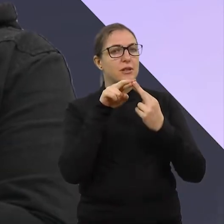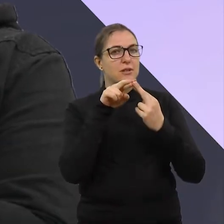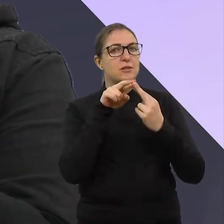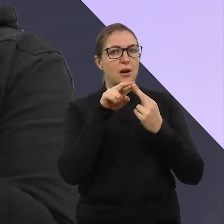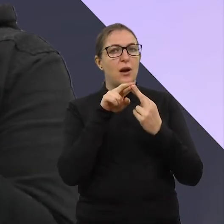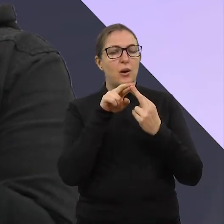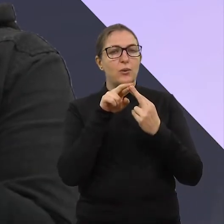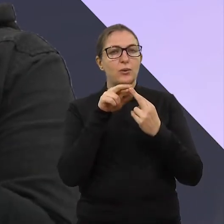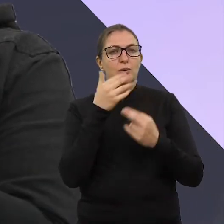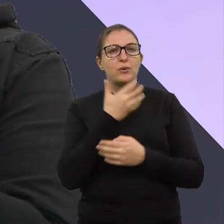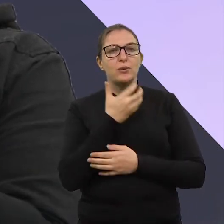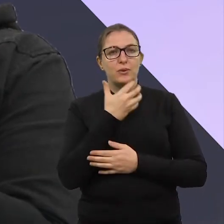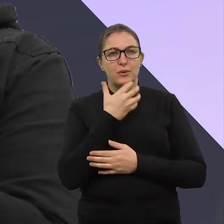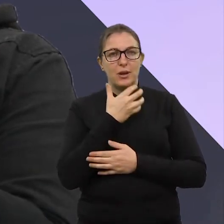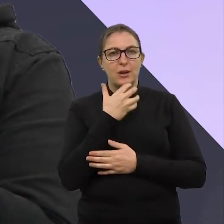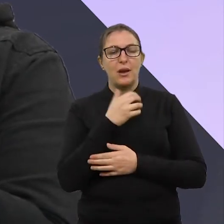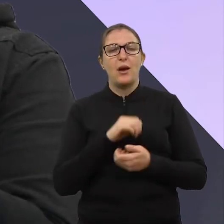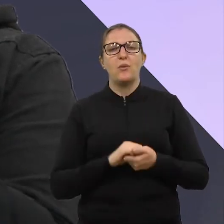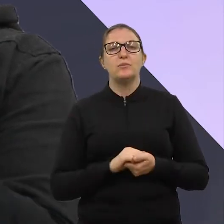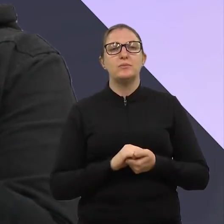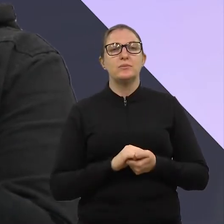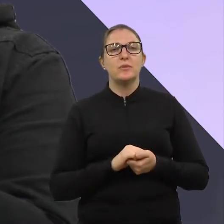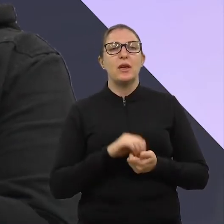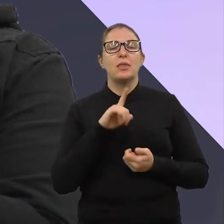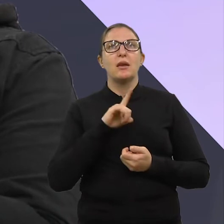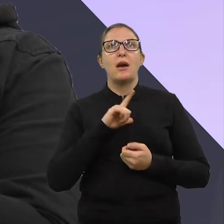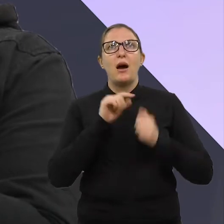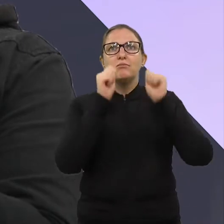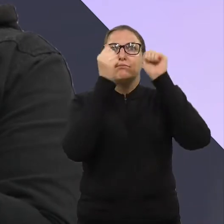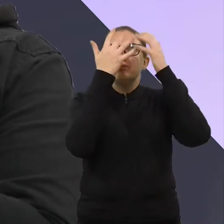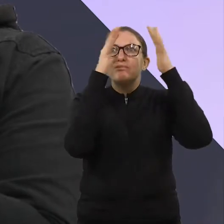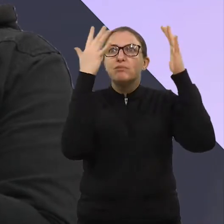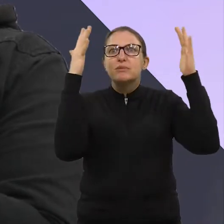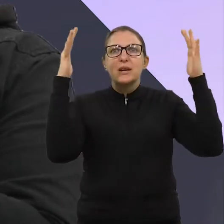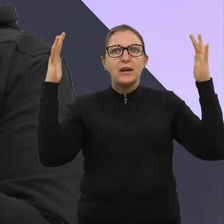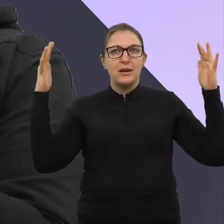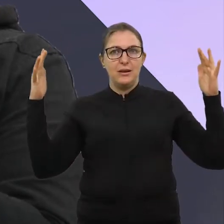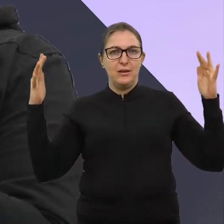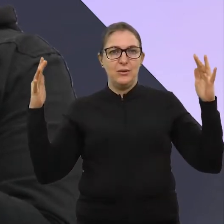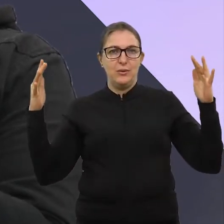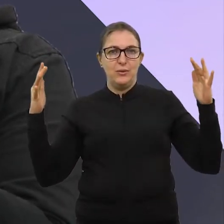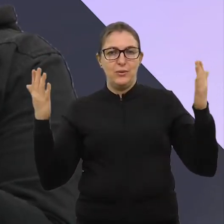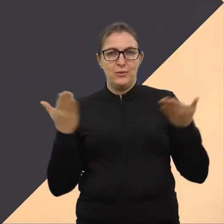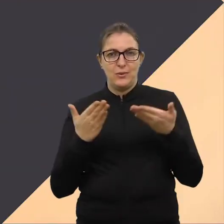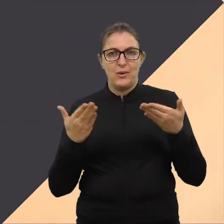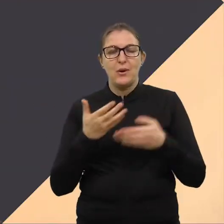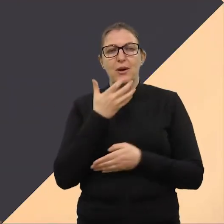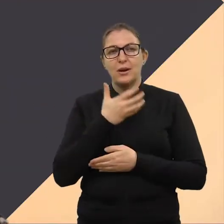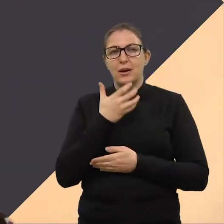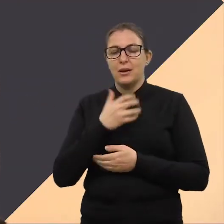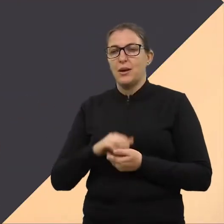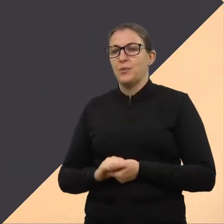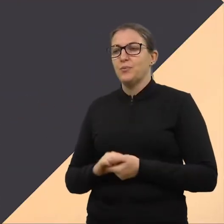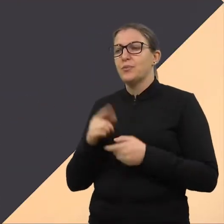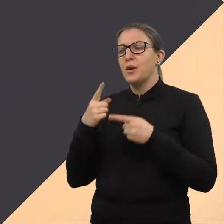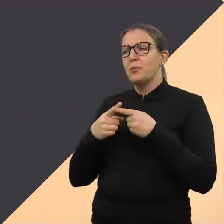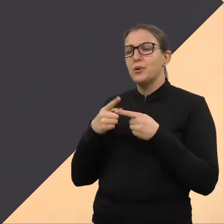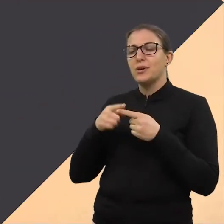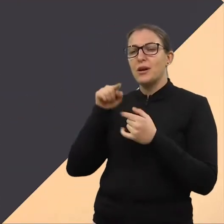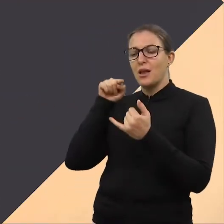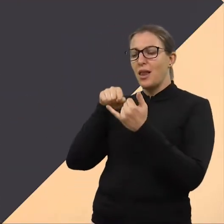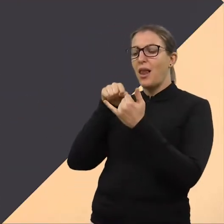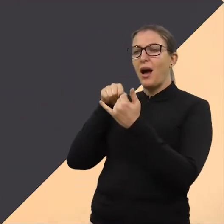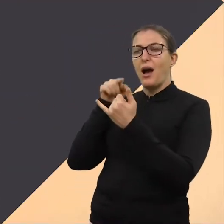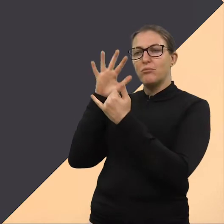ar, enfim, trazer esse brilho, né? Que é esse momento, né? Para a nossa cidade. Até porque a gente vê